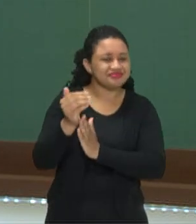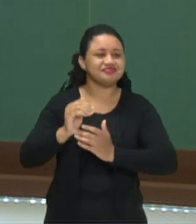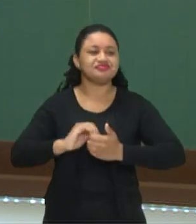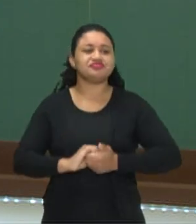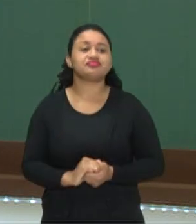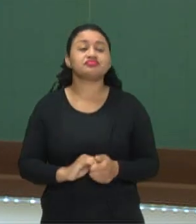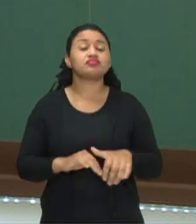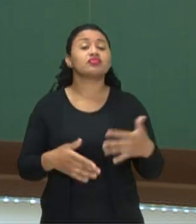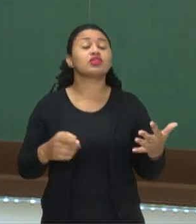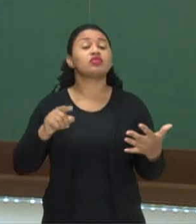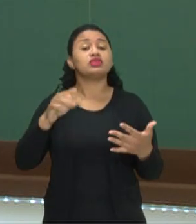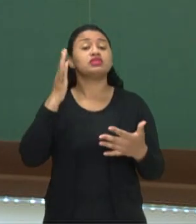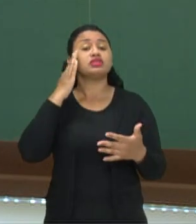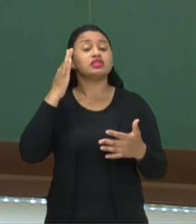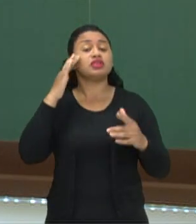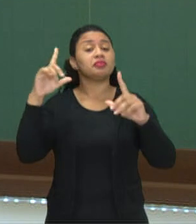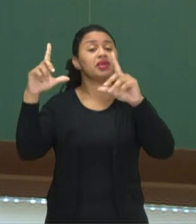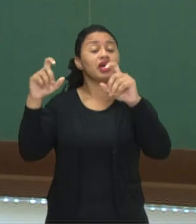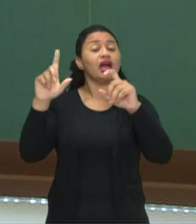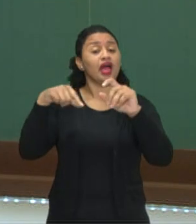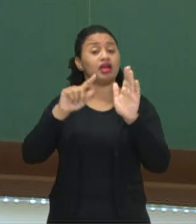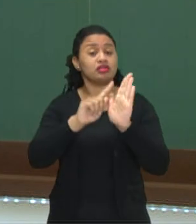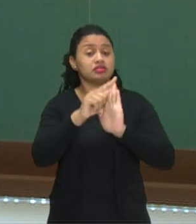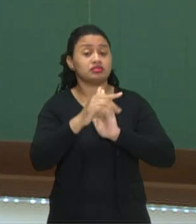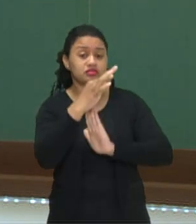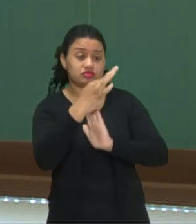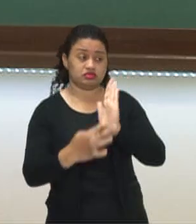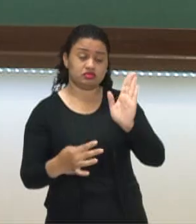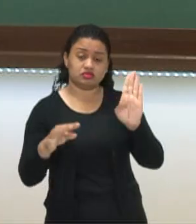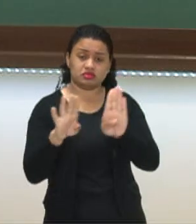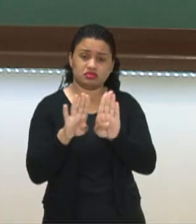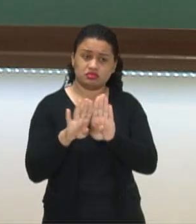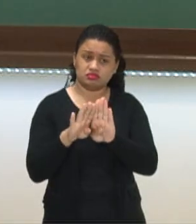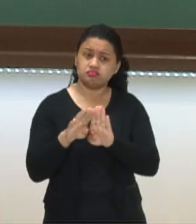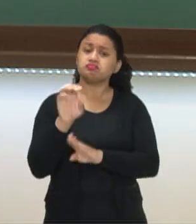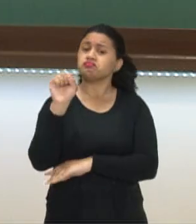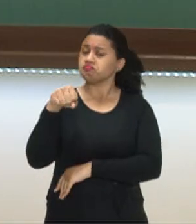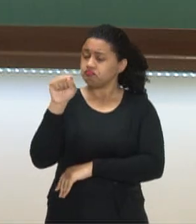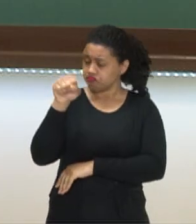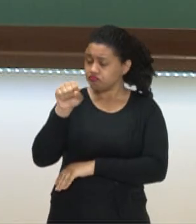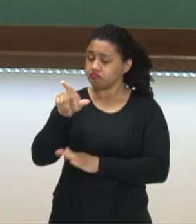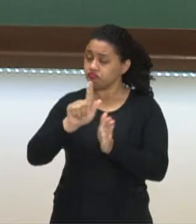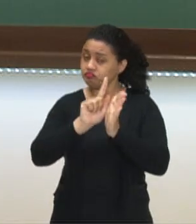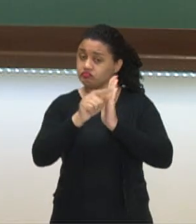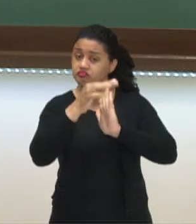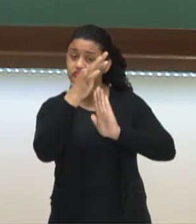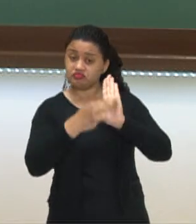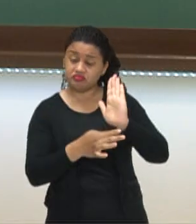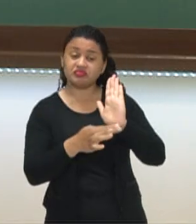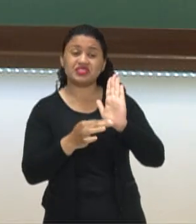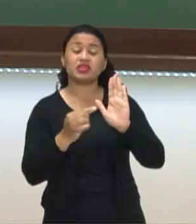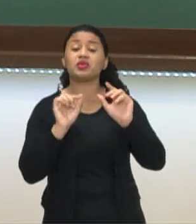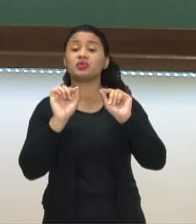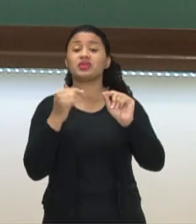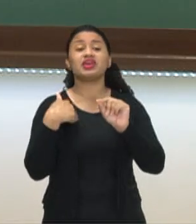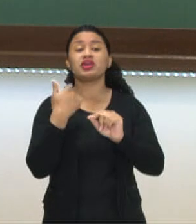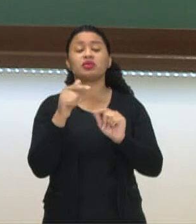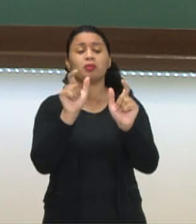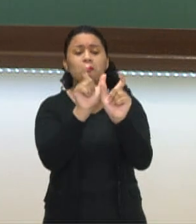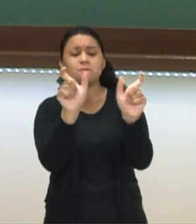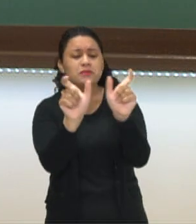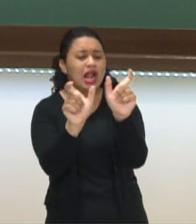Você sabia que a fotografia é um gênero textual? Pois é, ele é um gênero textual que não vem nenhuma